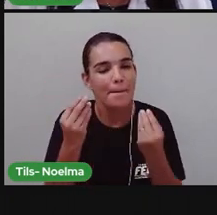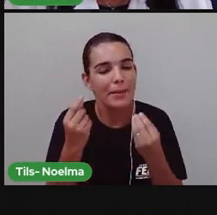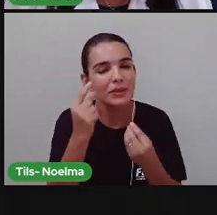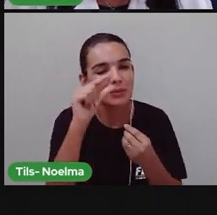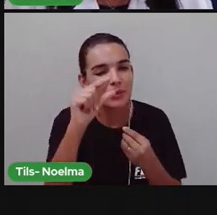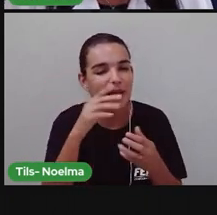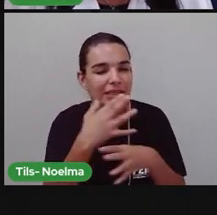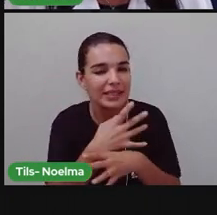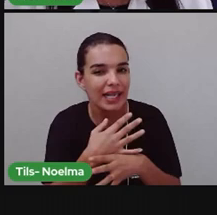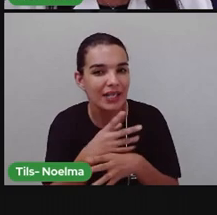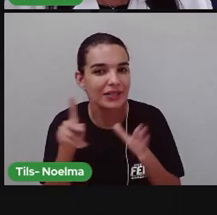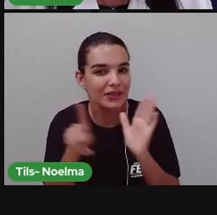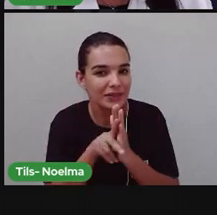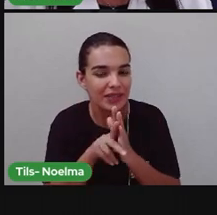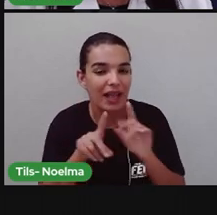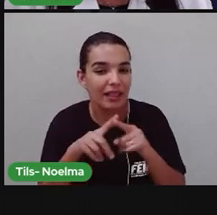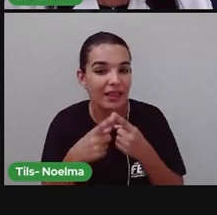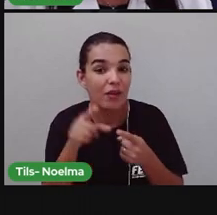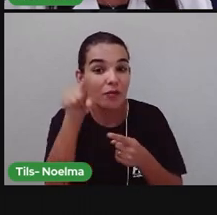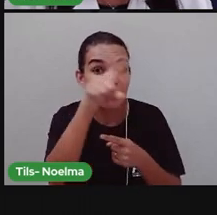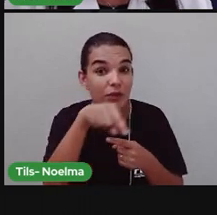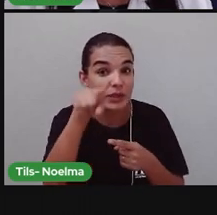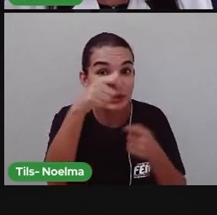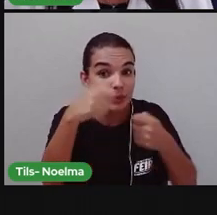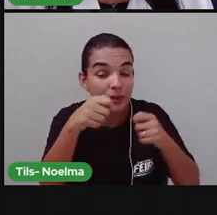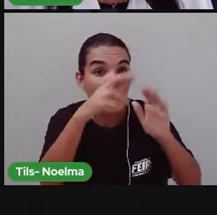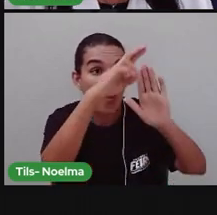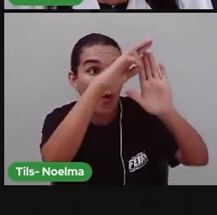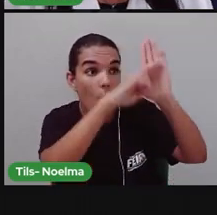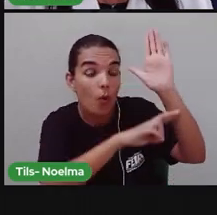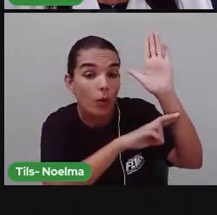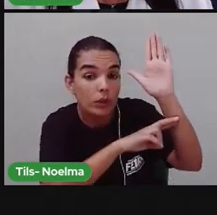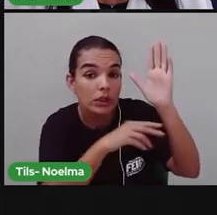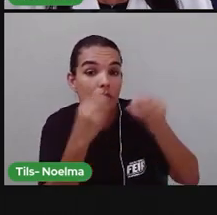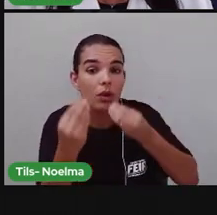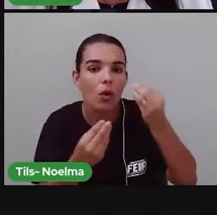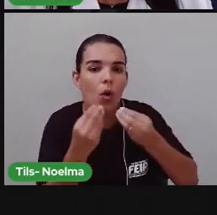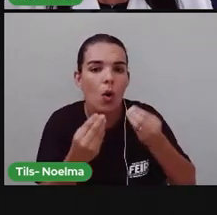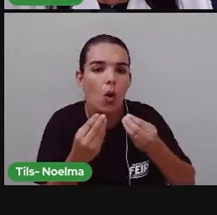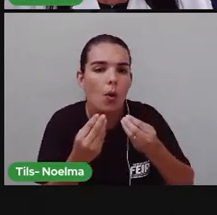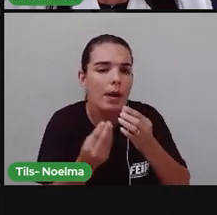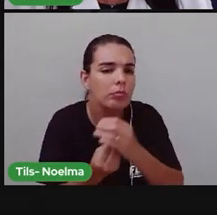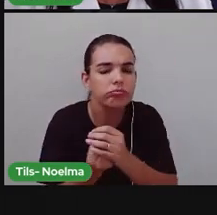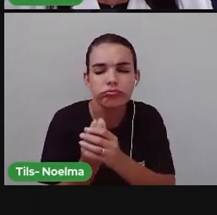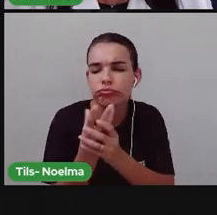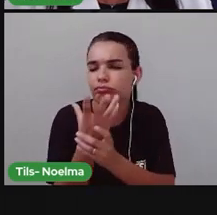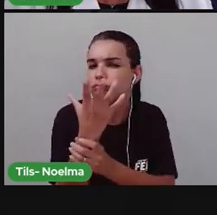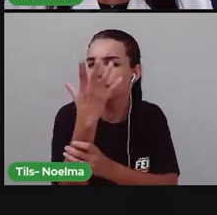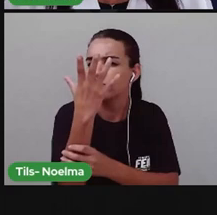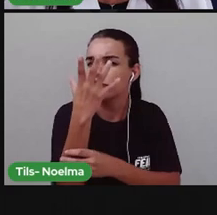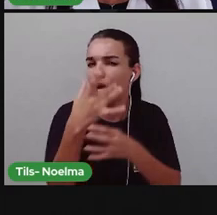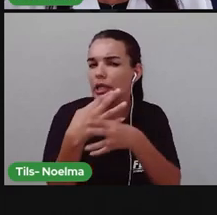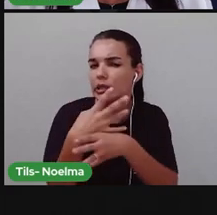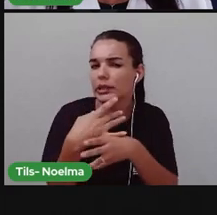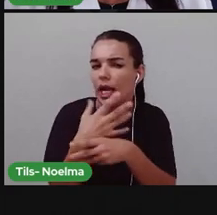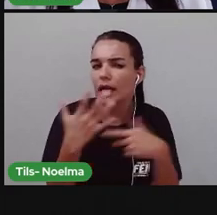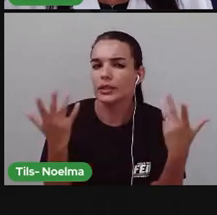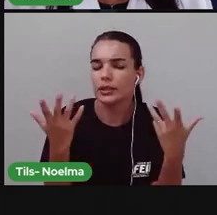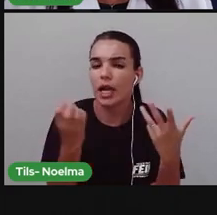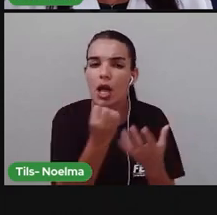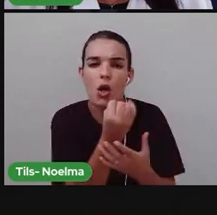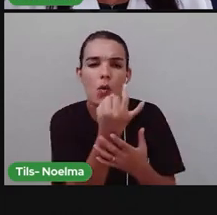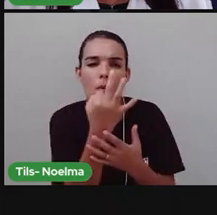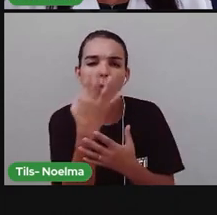nossa cidade Para isso Vocês devem seguir O roteiro Como foi fundada A cidade Feira de Santana Quais seus